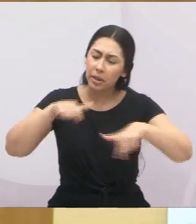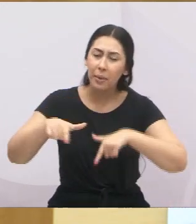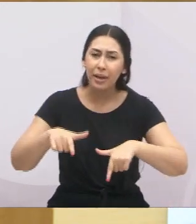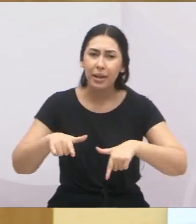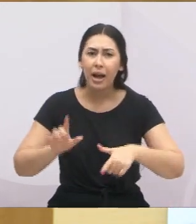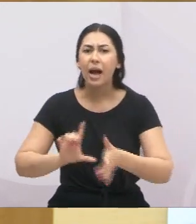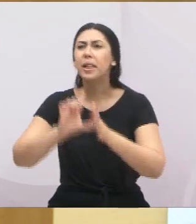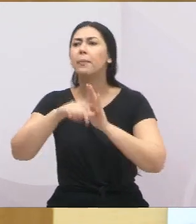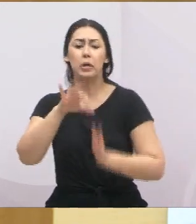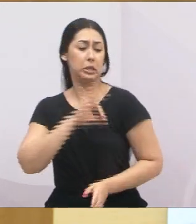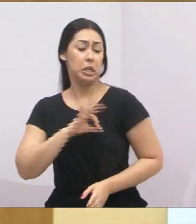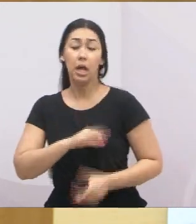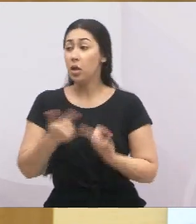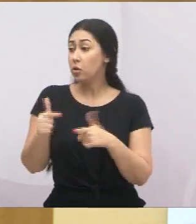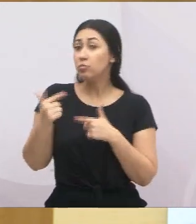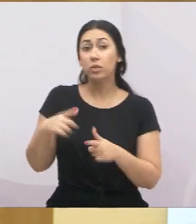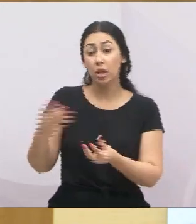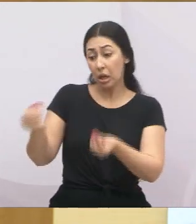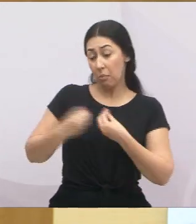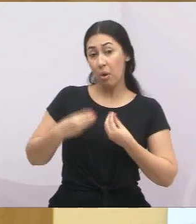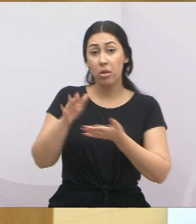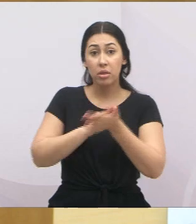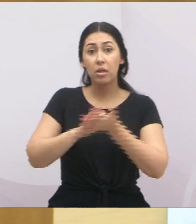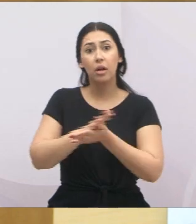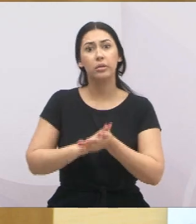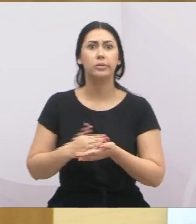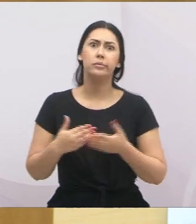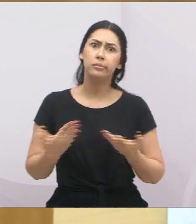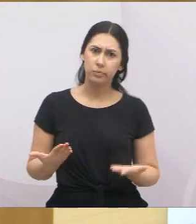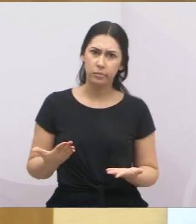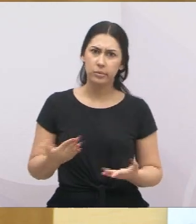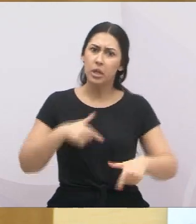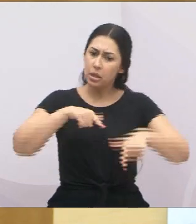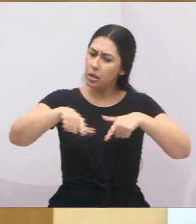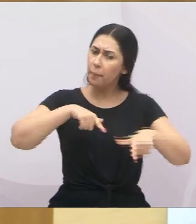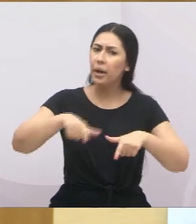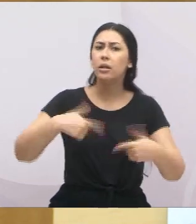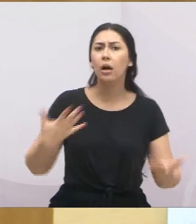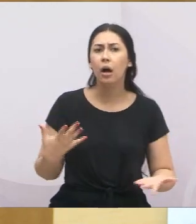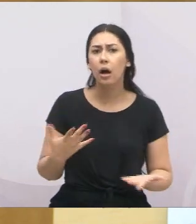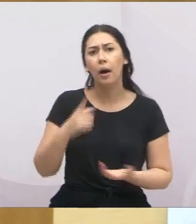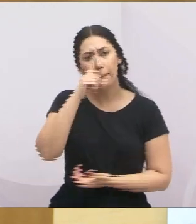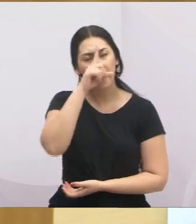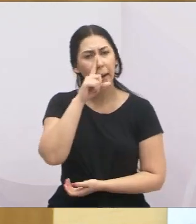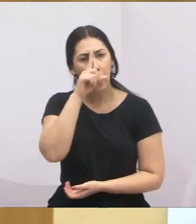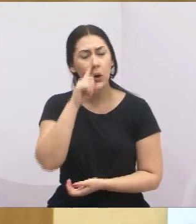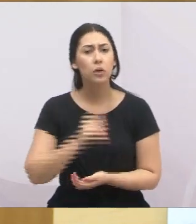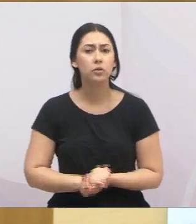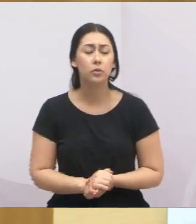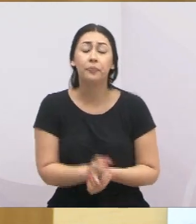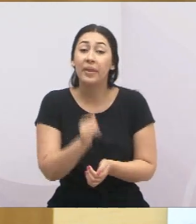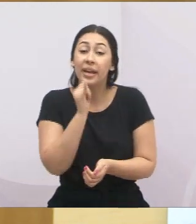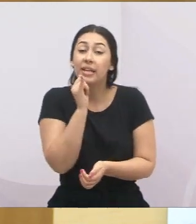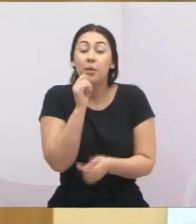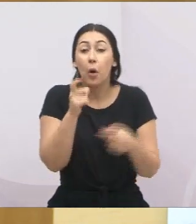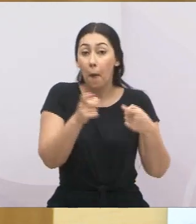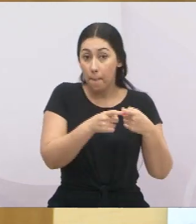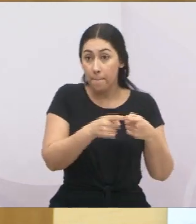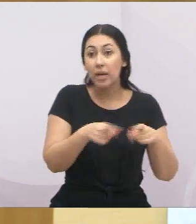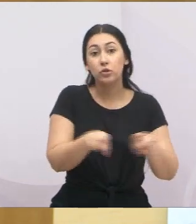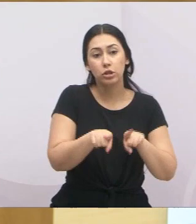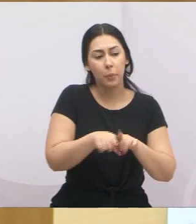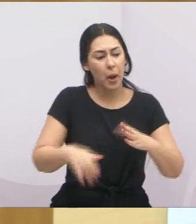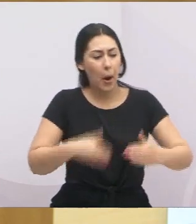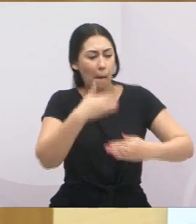motoristas e cobradores são eles que estão na linha de frente. A gente sabe do trabalho dos médicos que estão em linha de frente, muitas vezes a gente